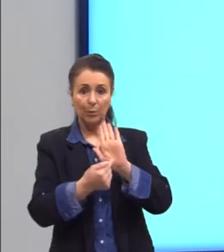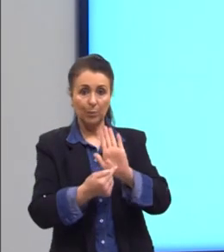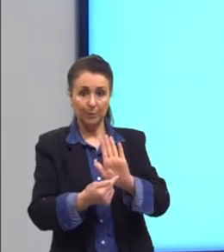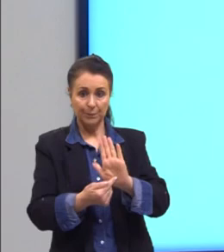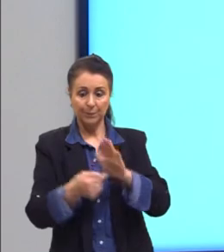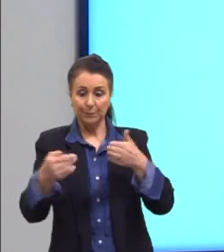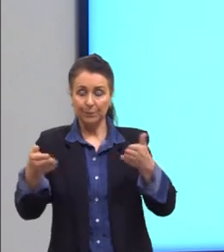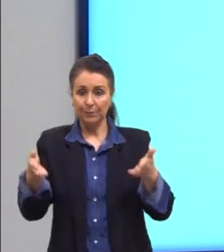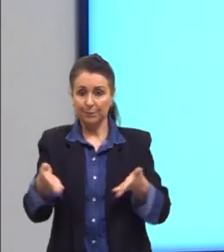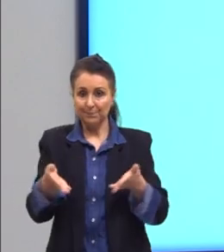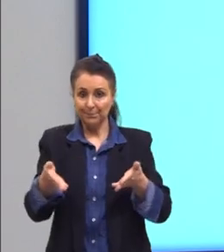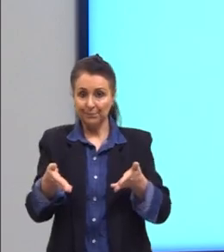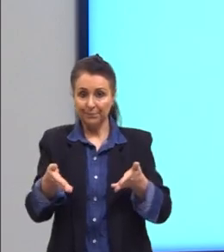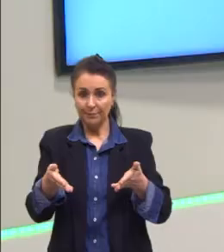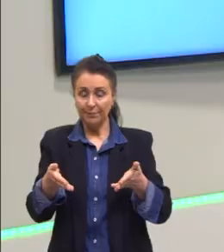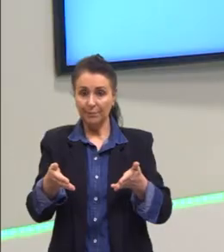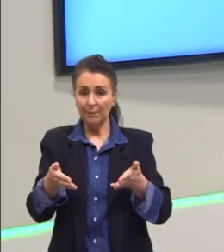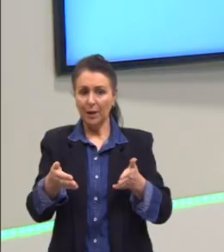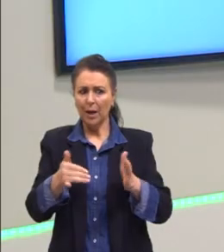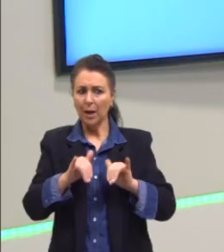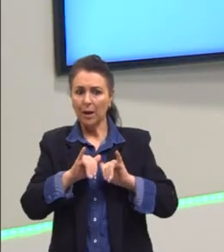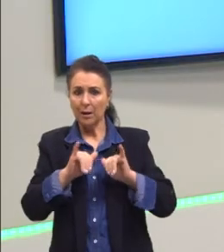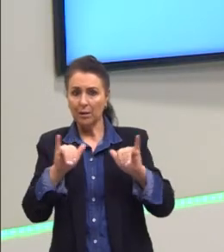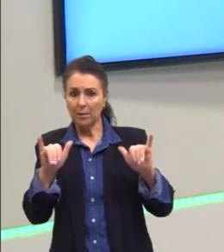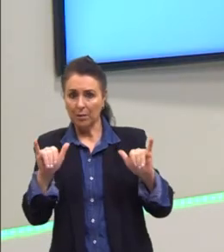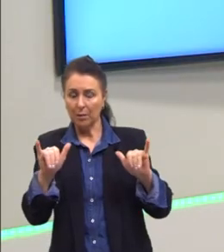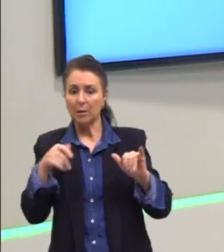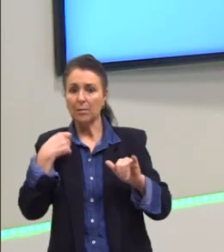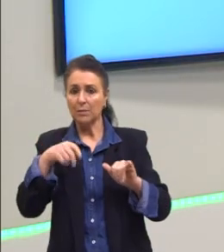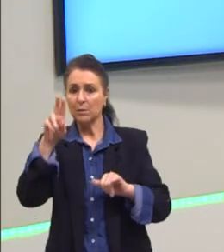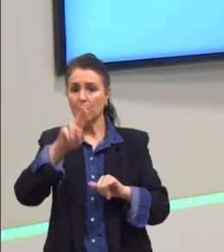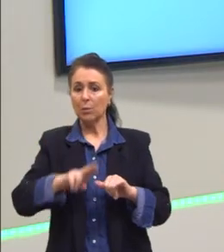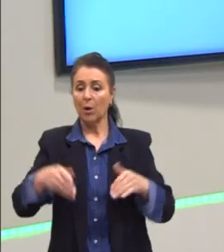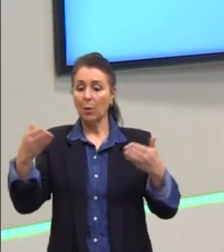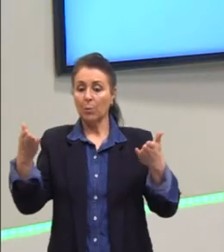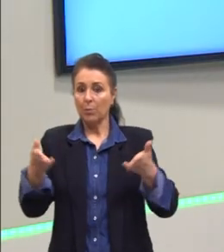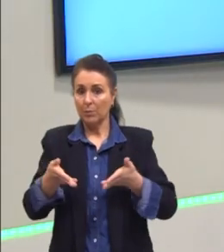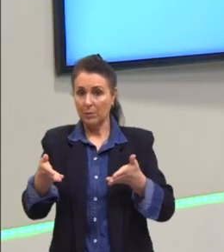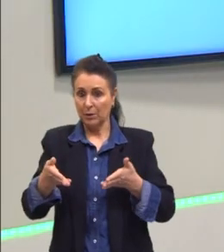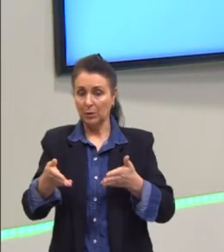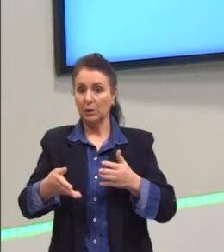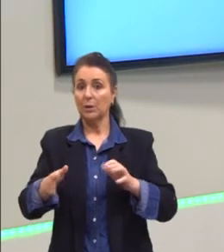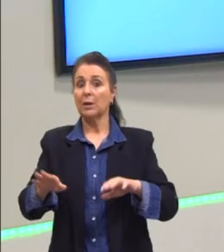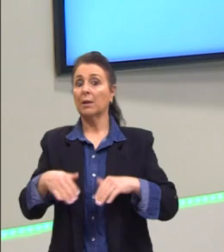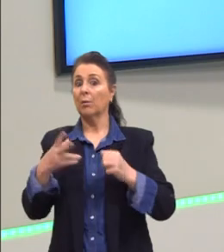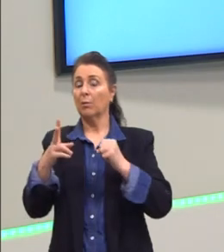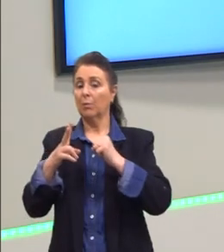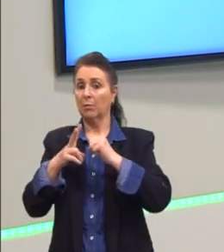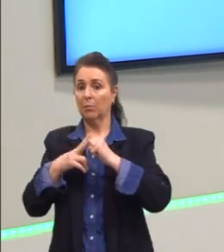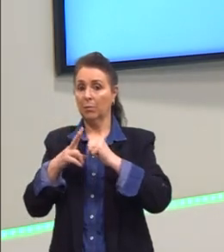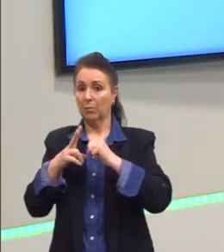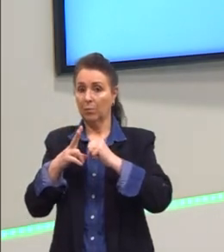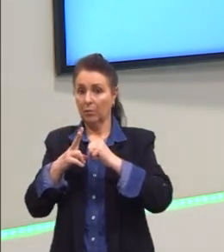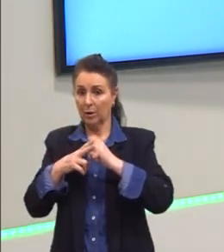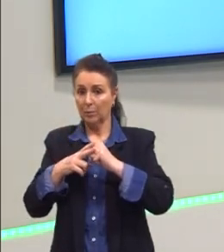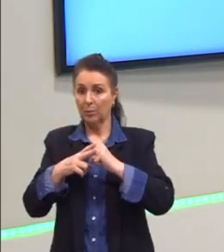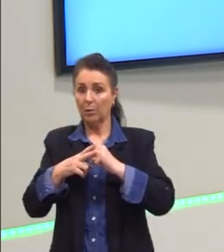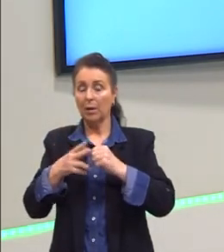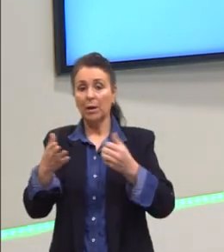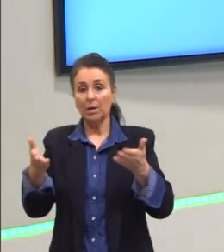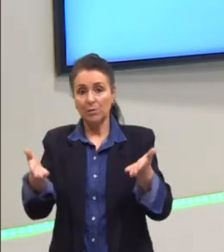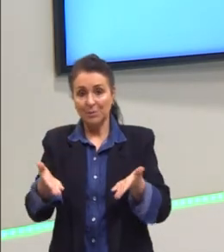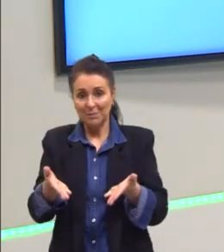tenho que usar. Ele está indicando que eu tenho que usar um presente ali. Então, esse meu verbo aqui, ele vai ficar no presente.